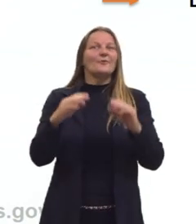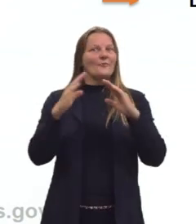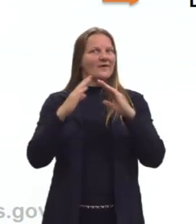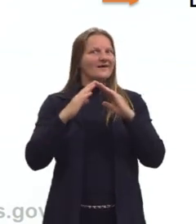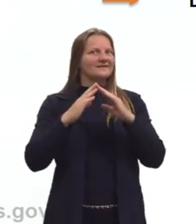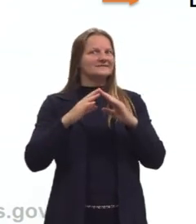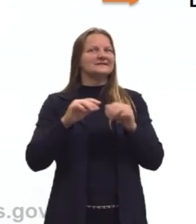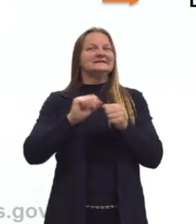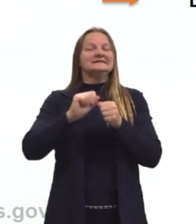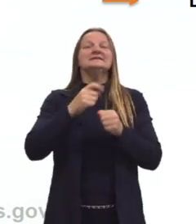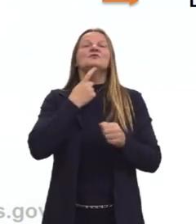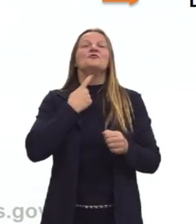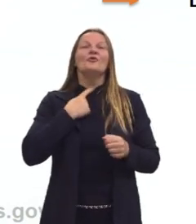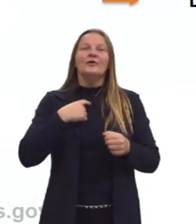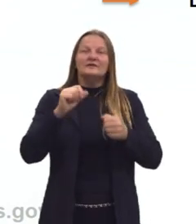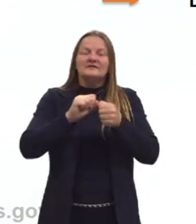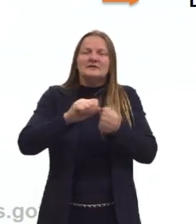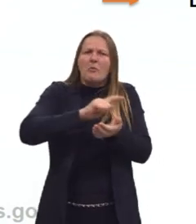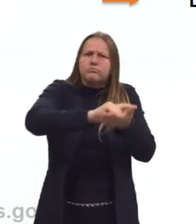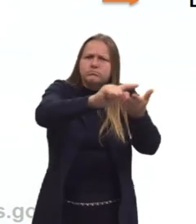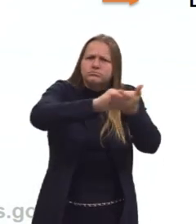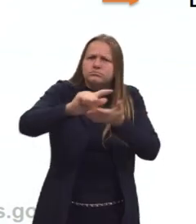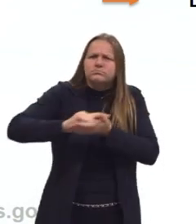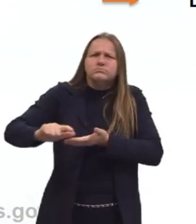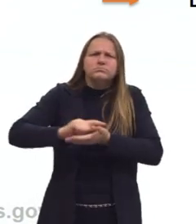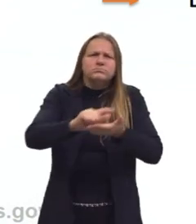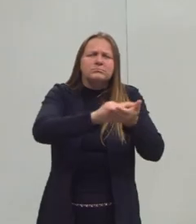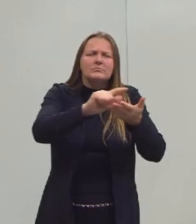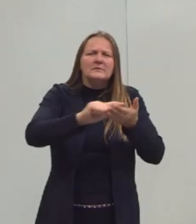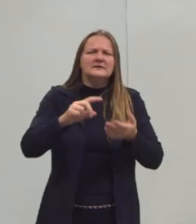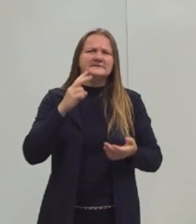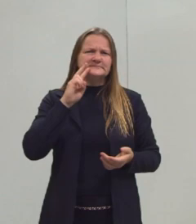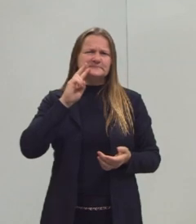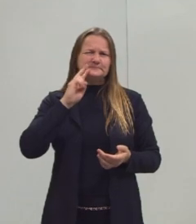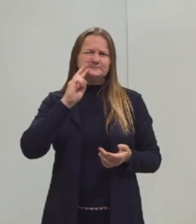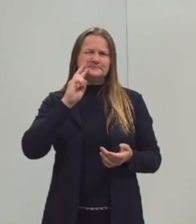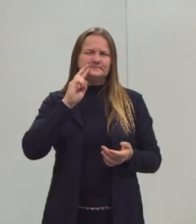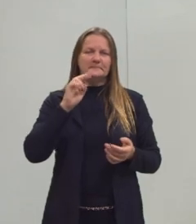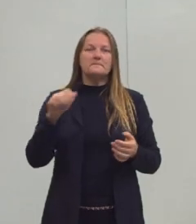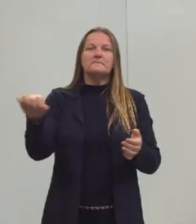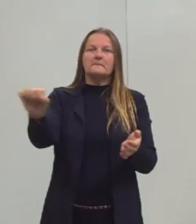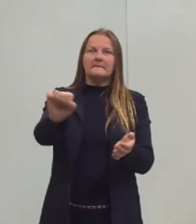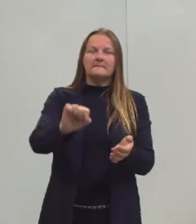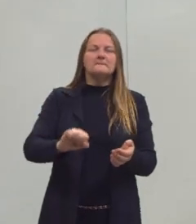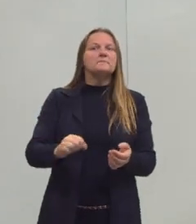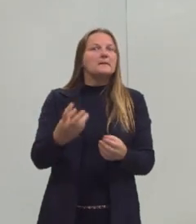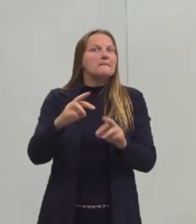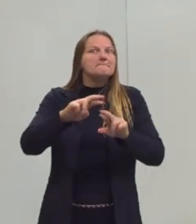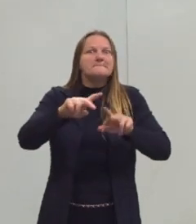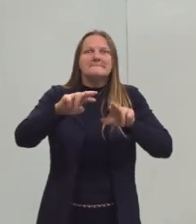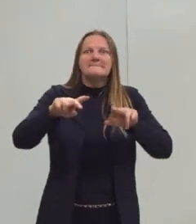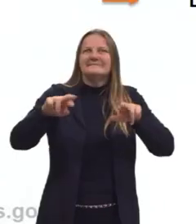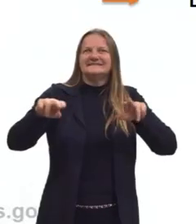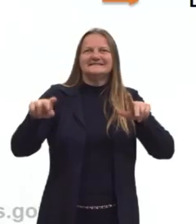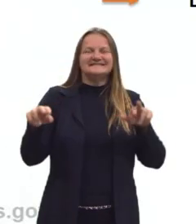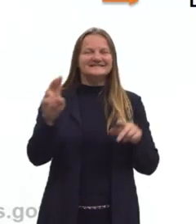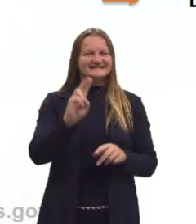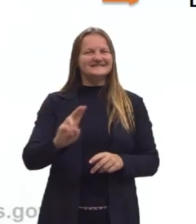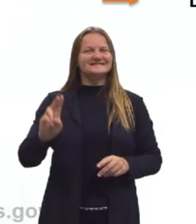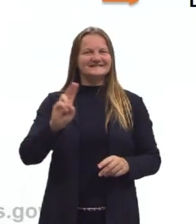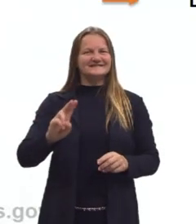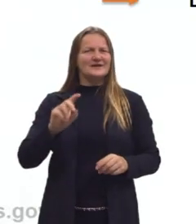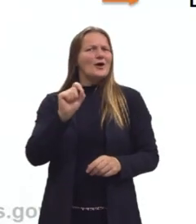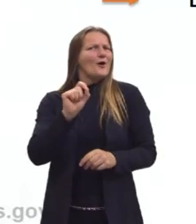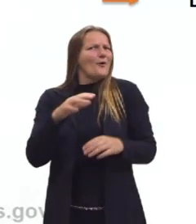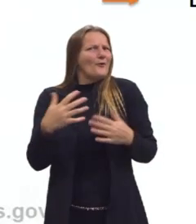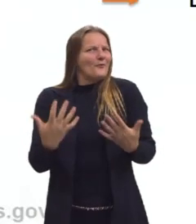casa, que gosta de fazer alguma limpeza que utiliza o vinagre? Porque hoje o vinagre é multiuso, né? Então, o que isso,